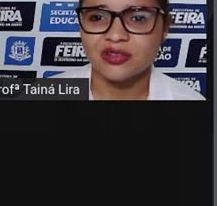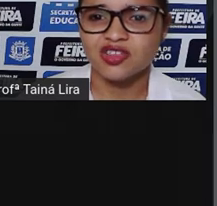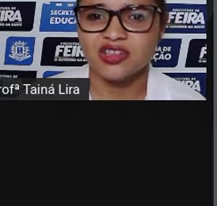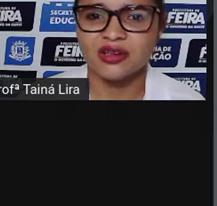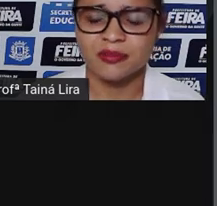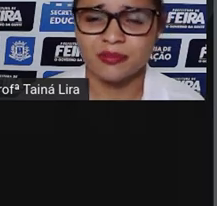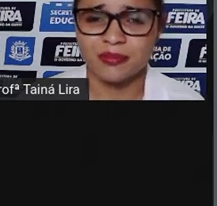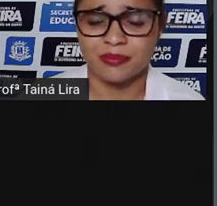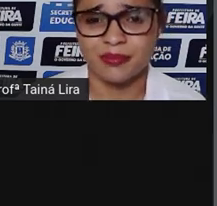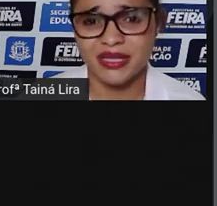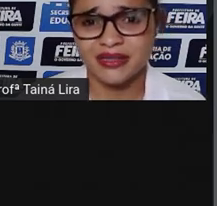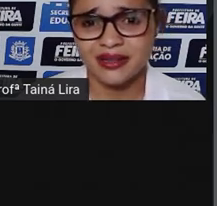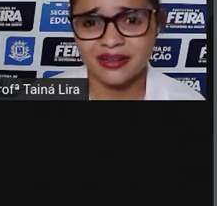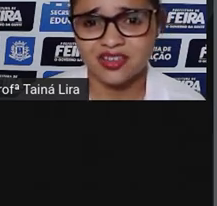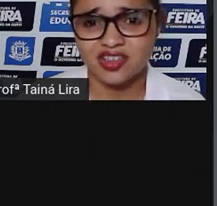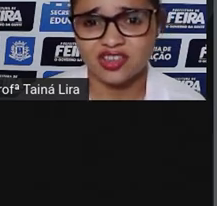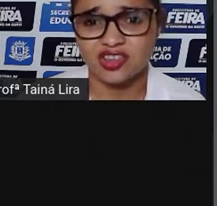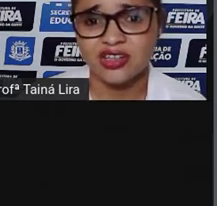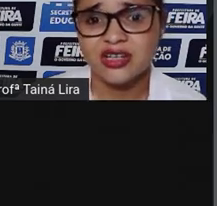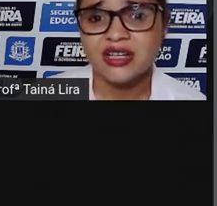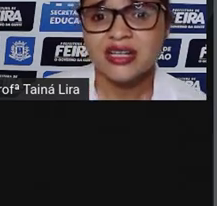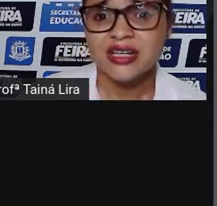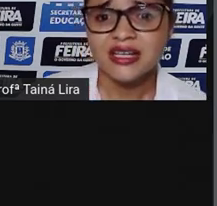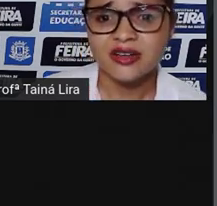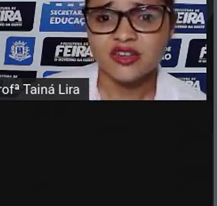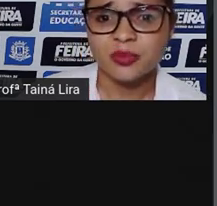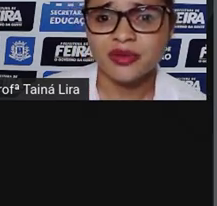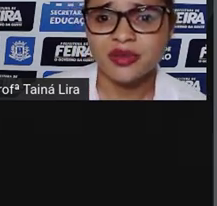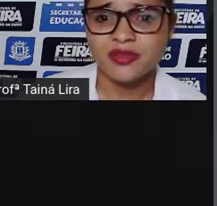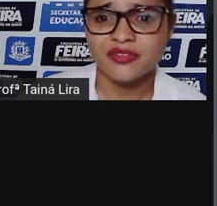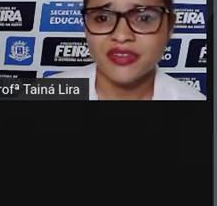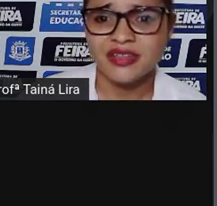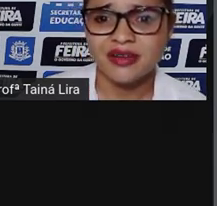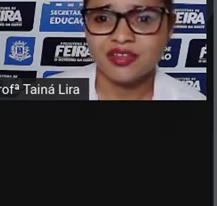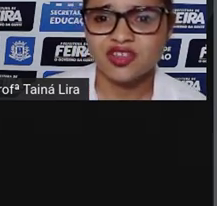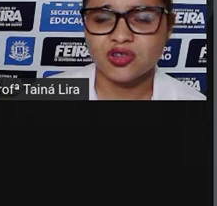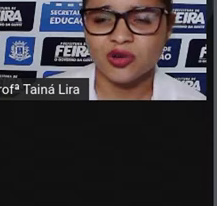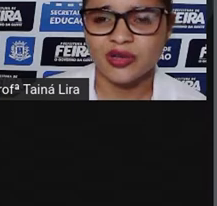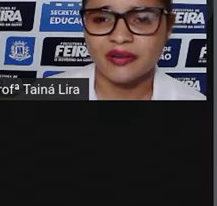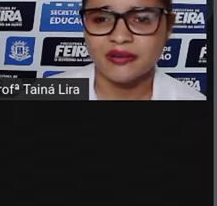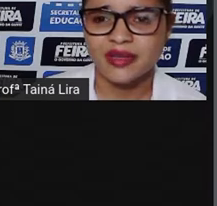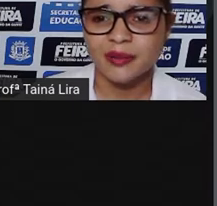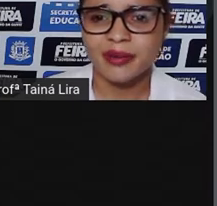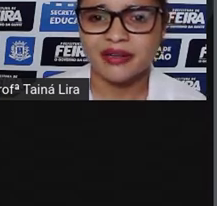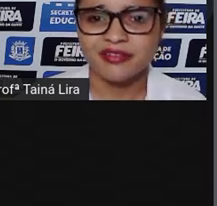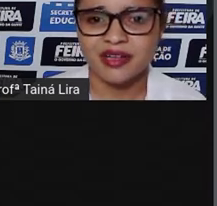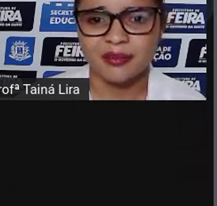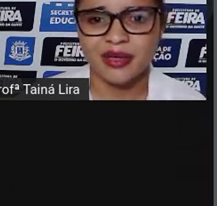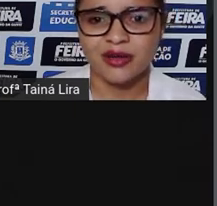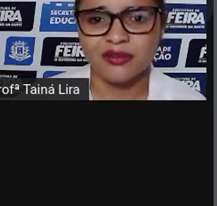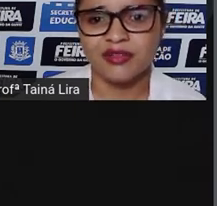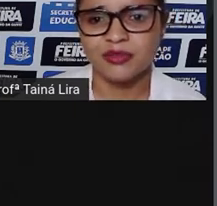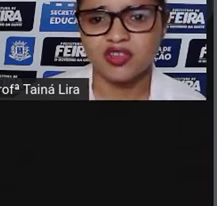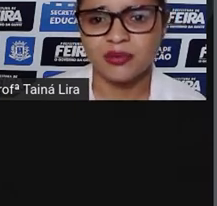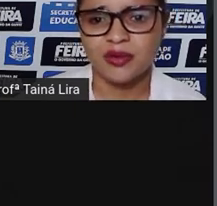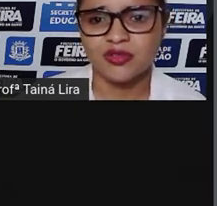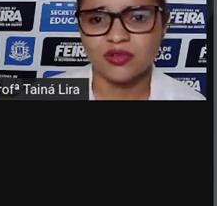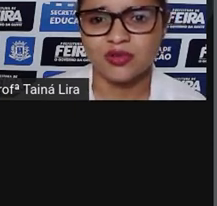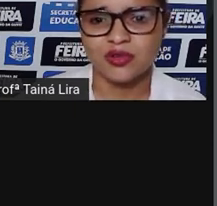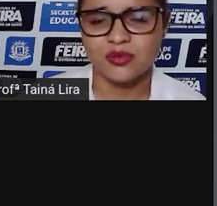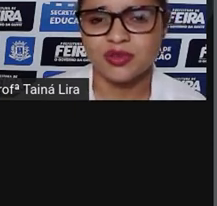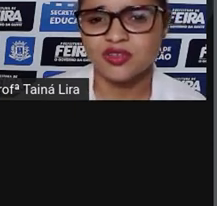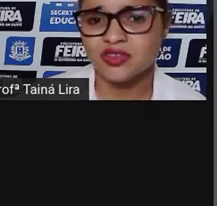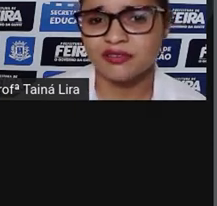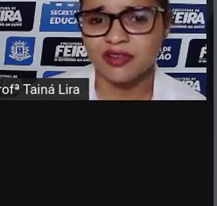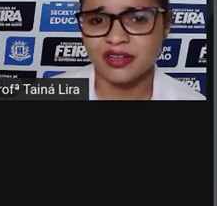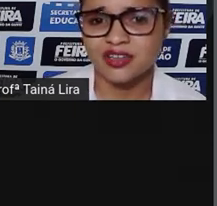tigre. O tigre brinca que é gente. E nós podemos inventar uma história. E para ficar melhor, vamos chamar os